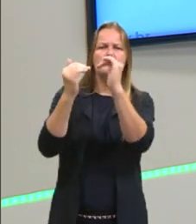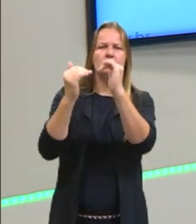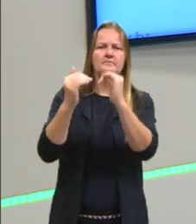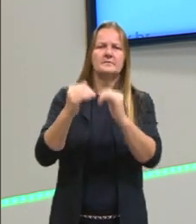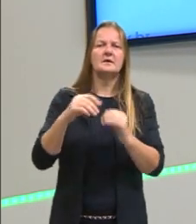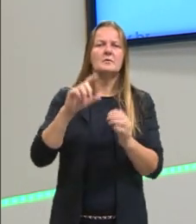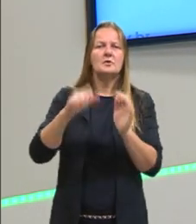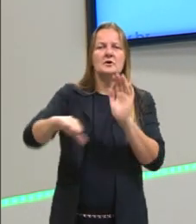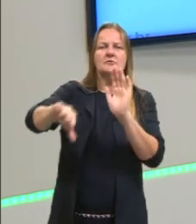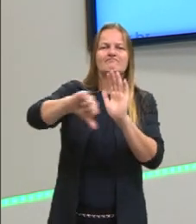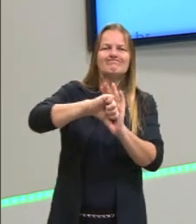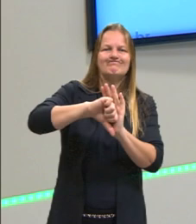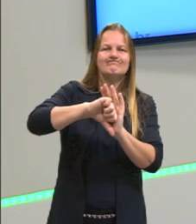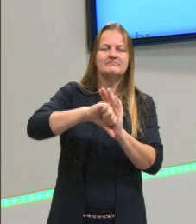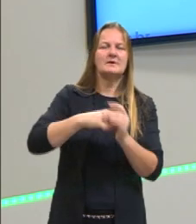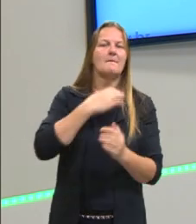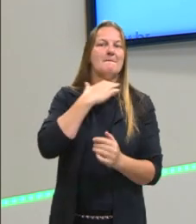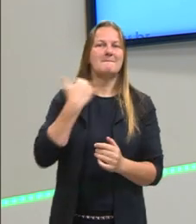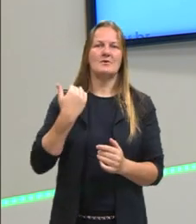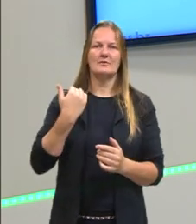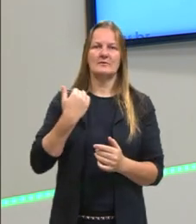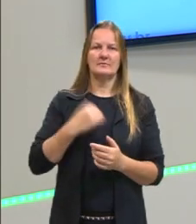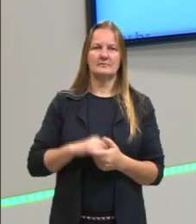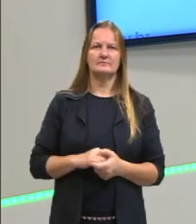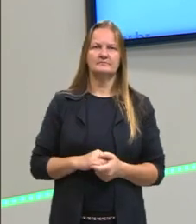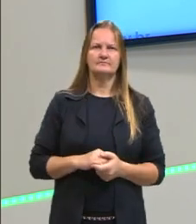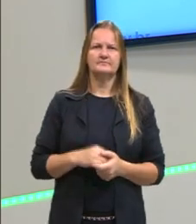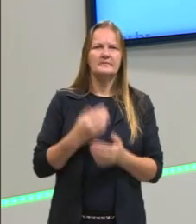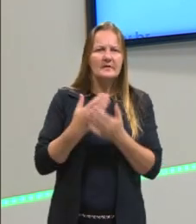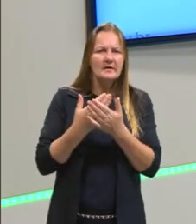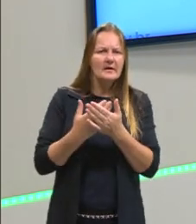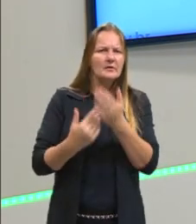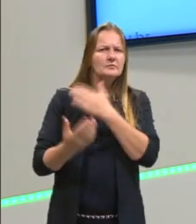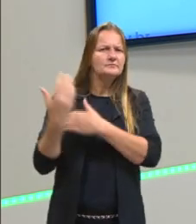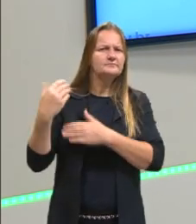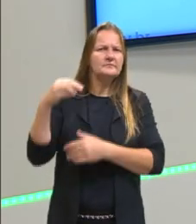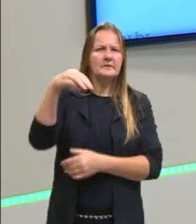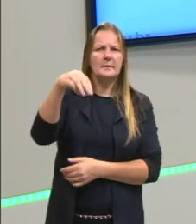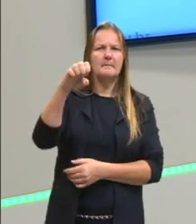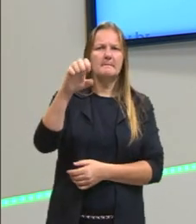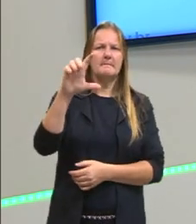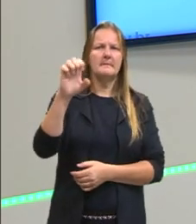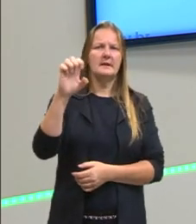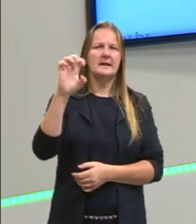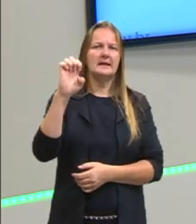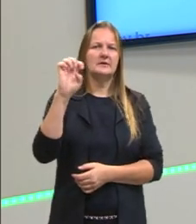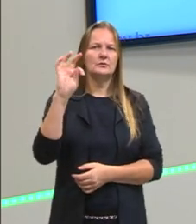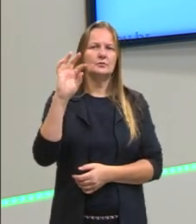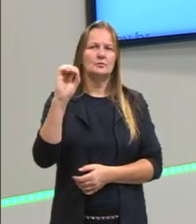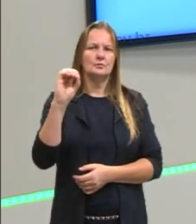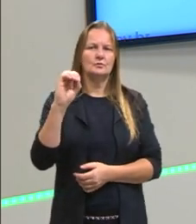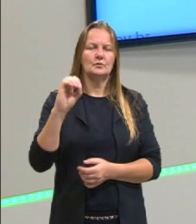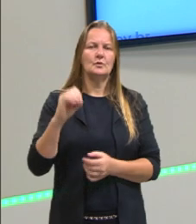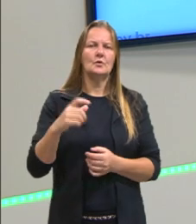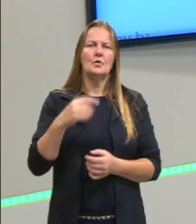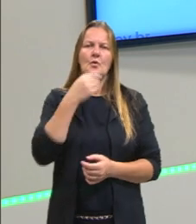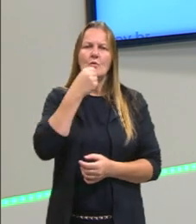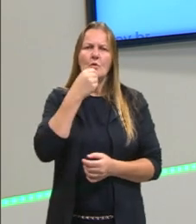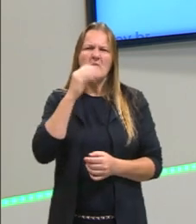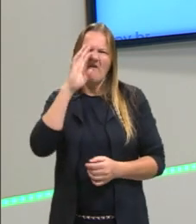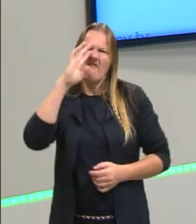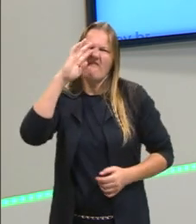condenado à morte. Lembra que eu falei na aula passada do Meleto? Não o Meleto. O Meleto foi o cara que